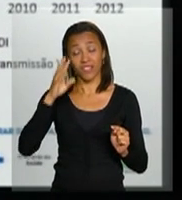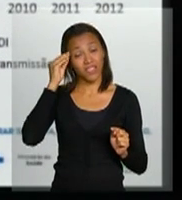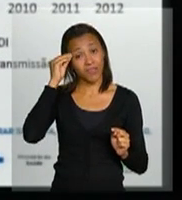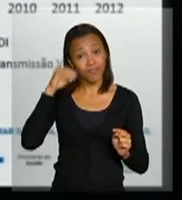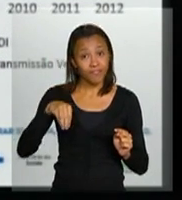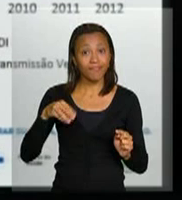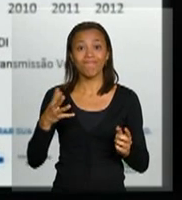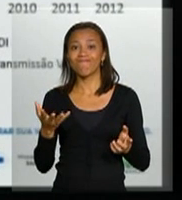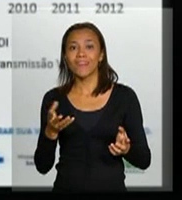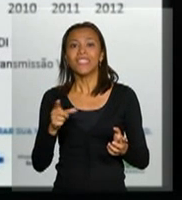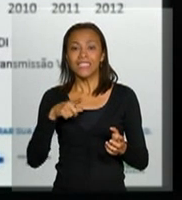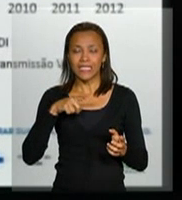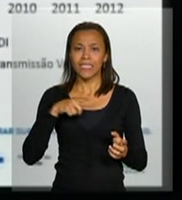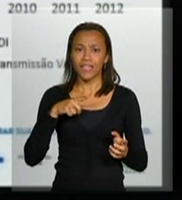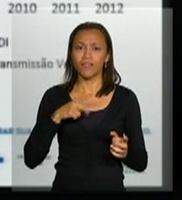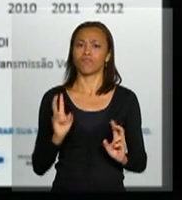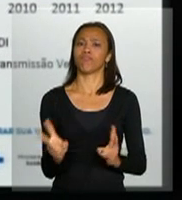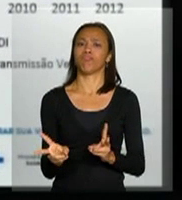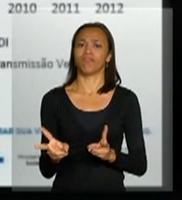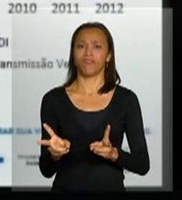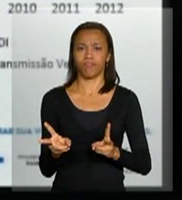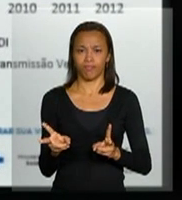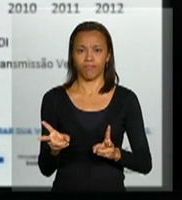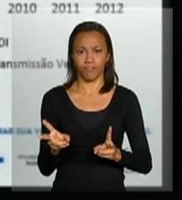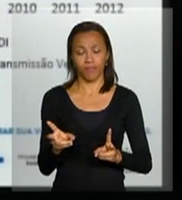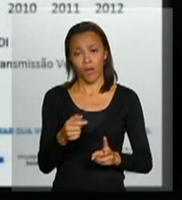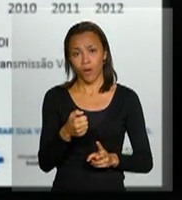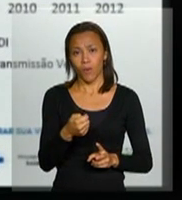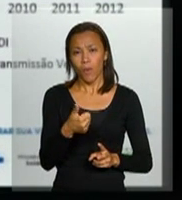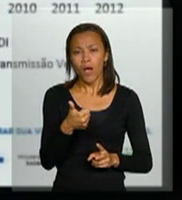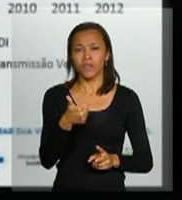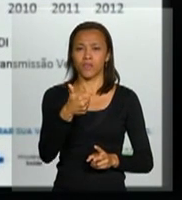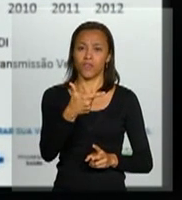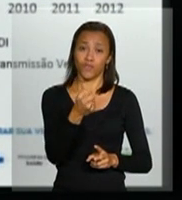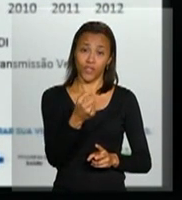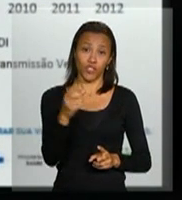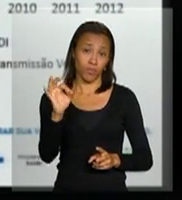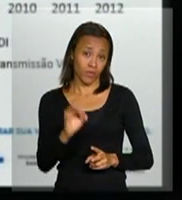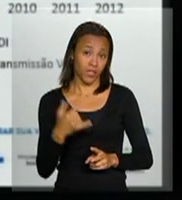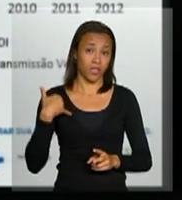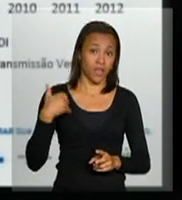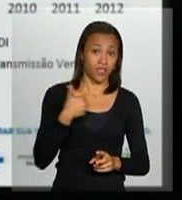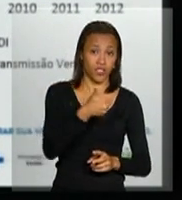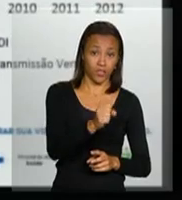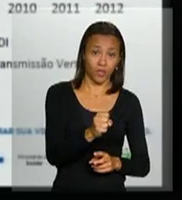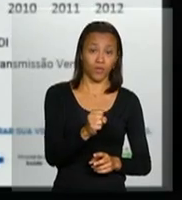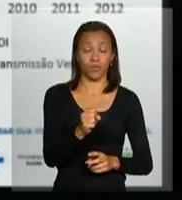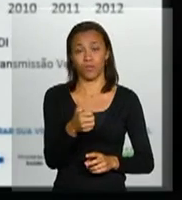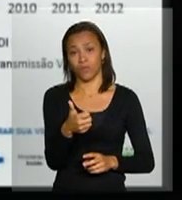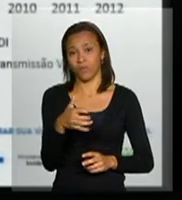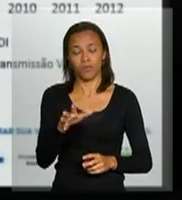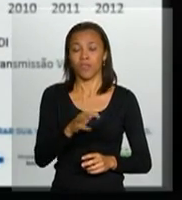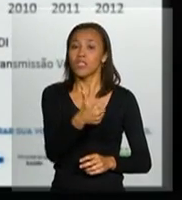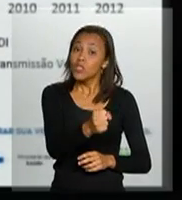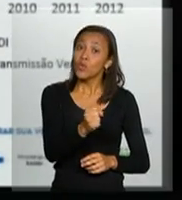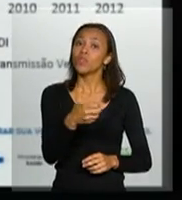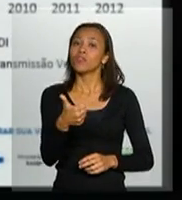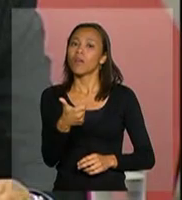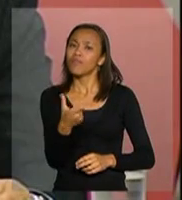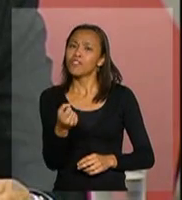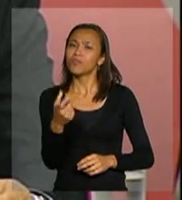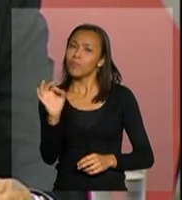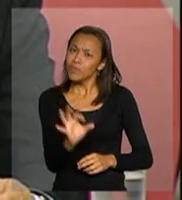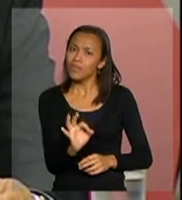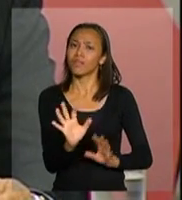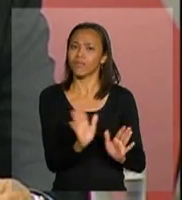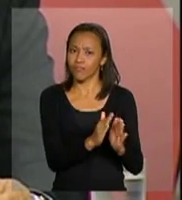seja, tem uma proporção que se mantém estável ao longo dos anos de quase 20%, 18%, 16%, 17% de ignorados. seja, considerando que uma